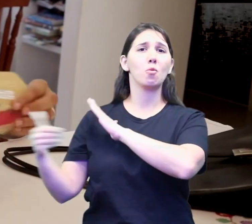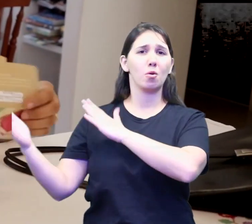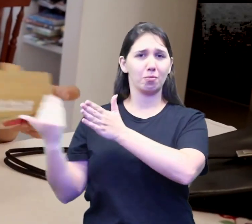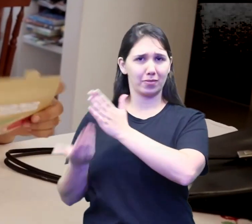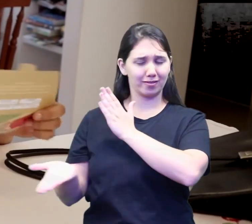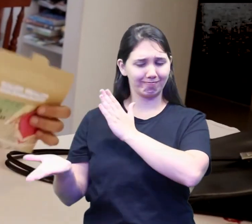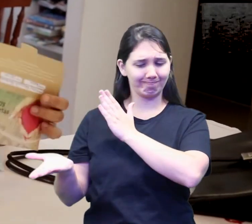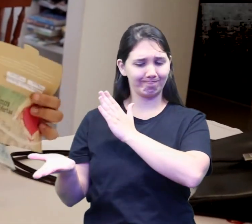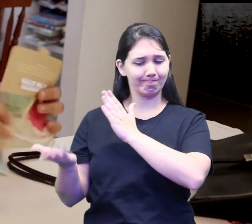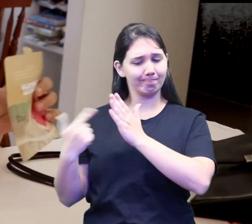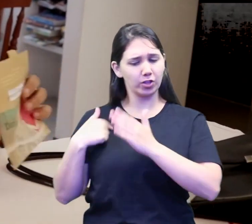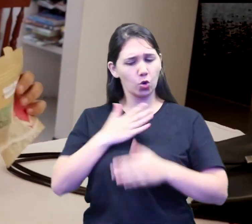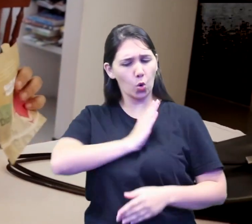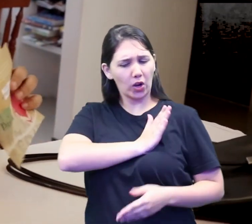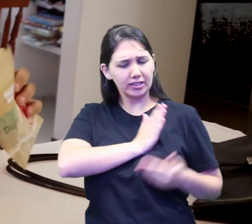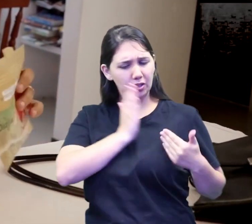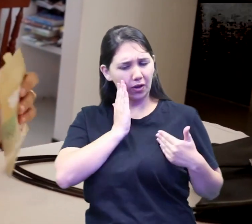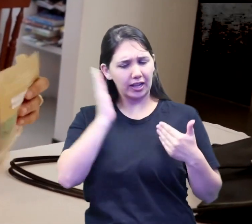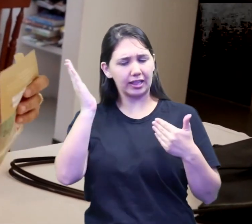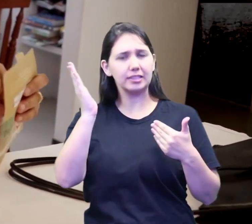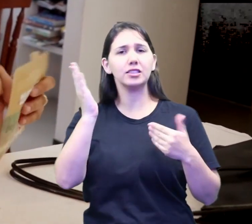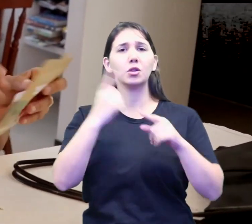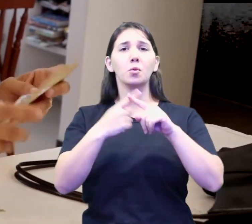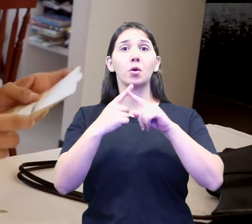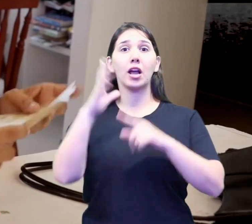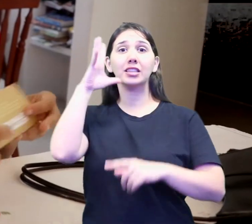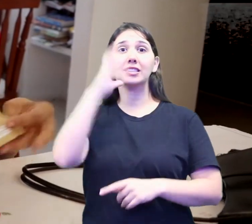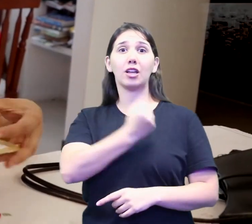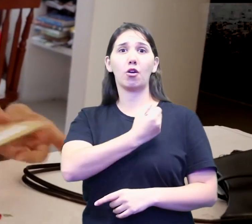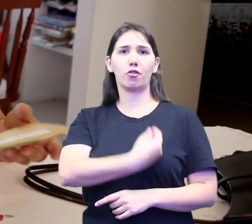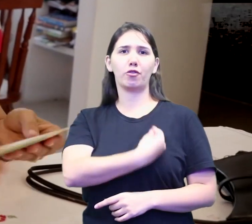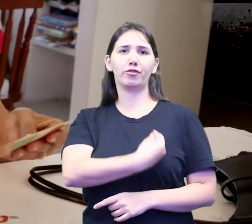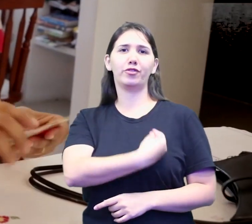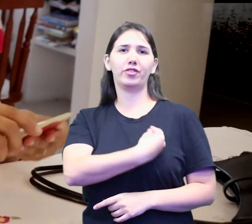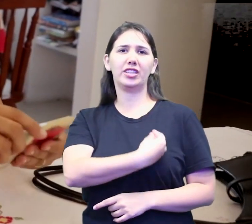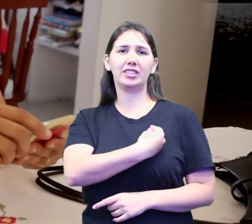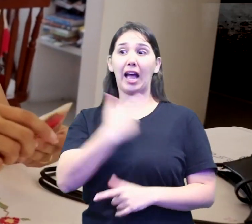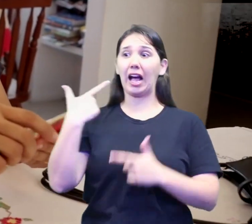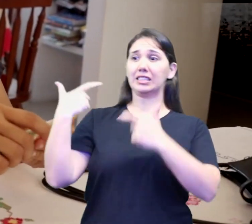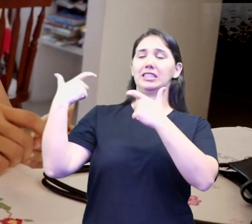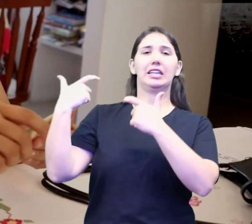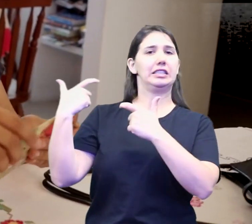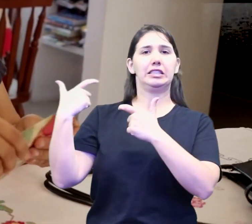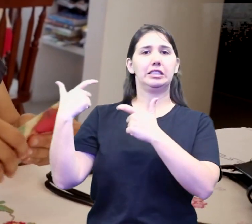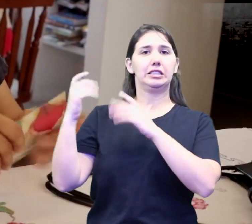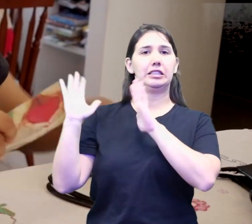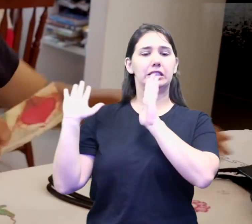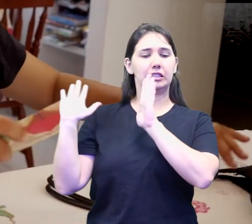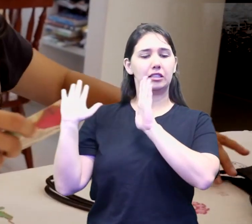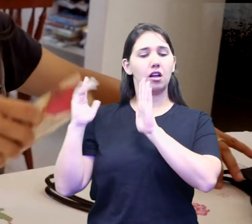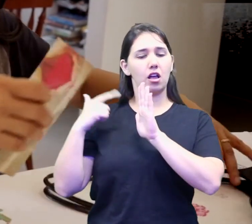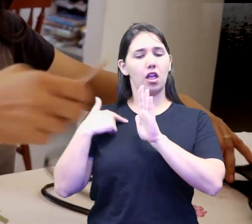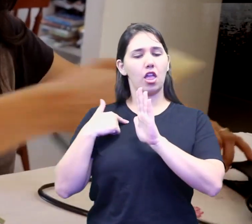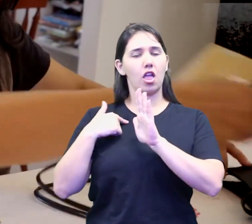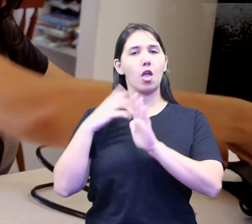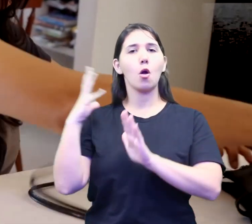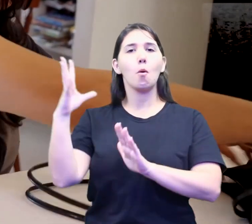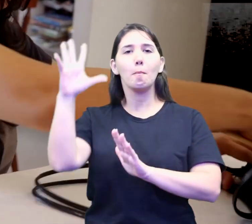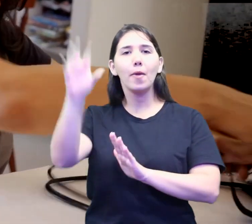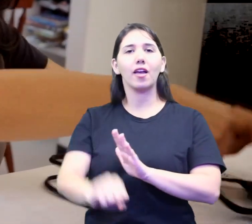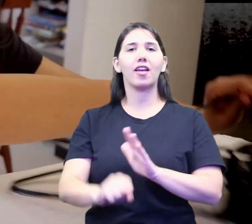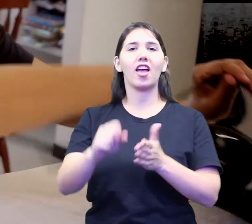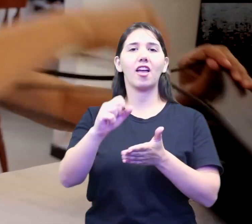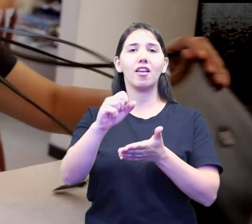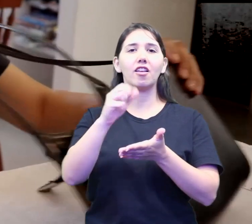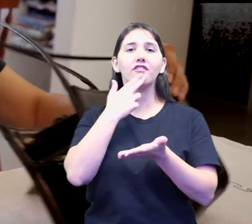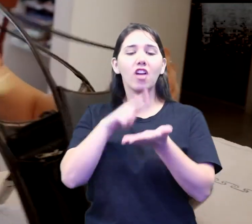agradecido por estar com vida, depois daquele terrível assalto, eu peguei um envelope novo